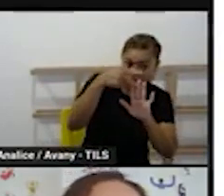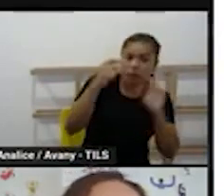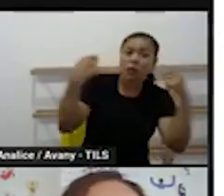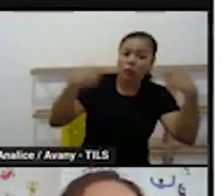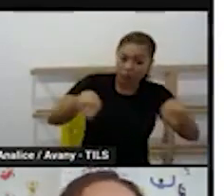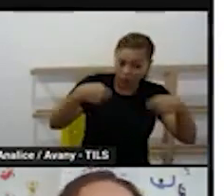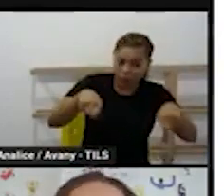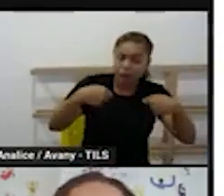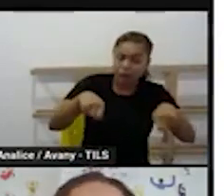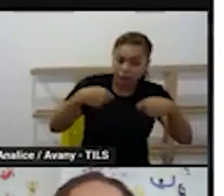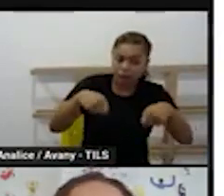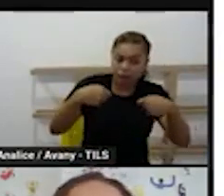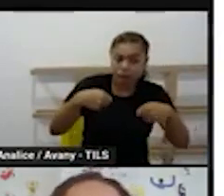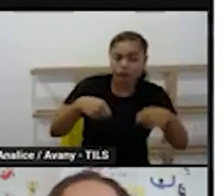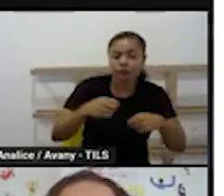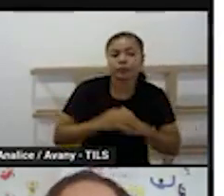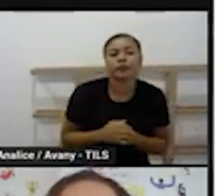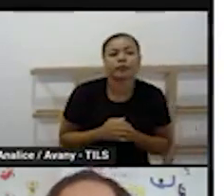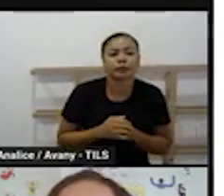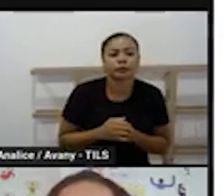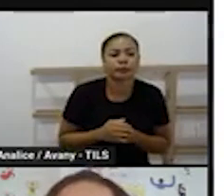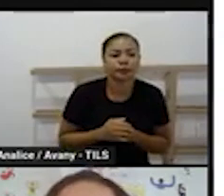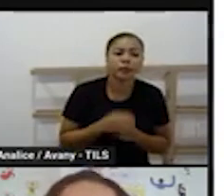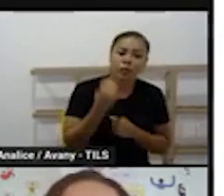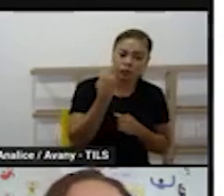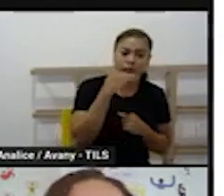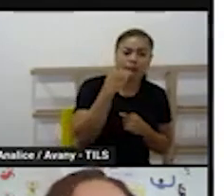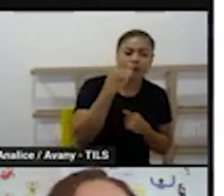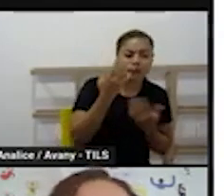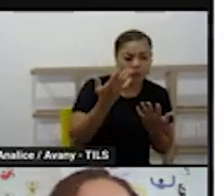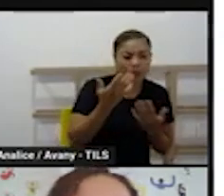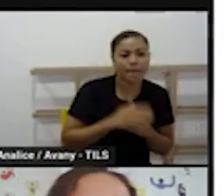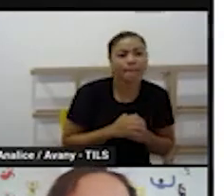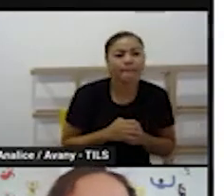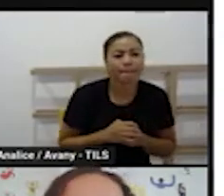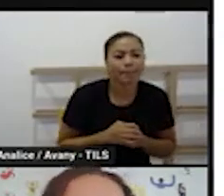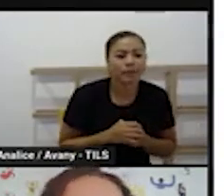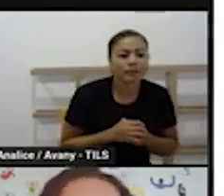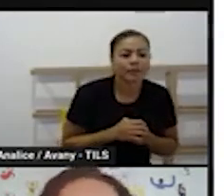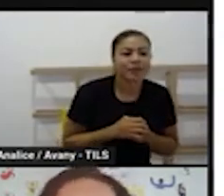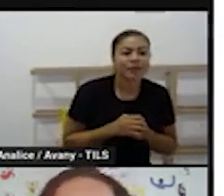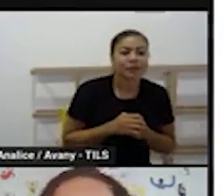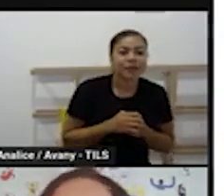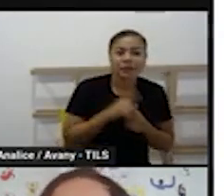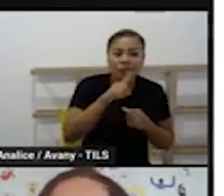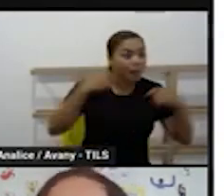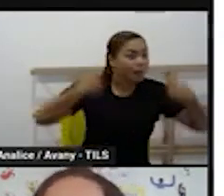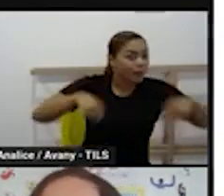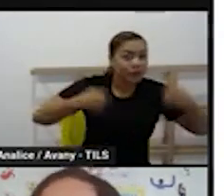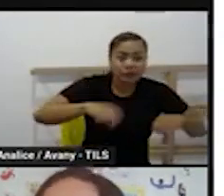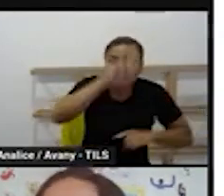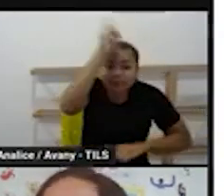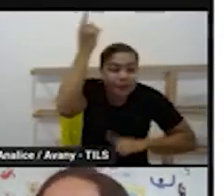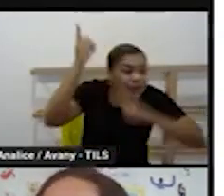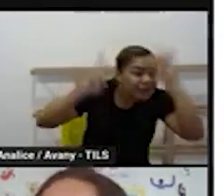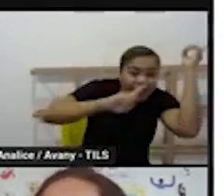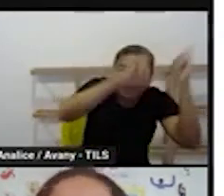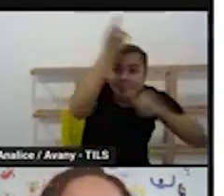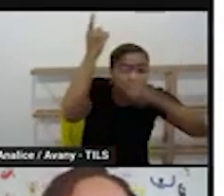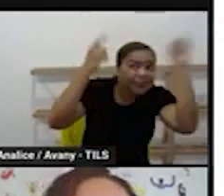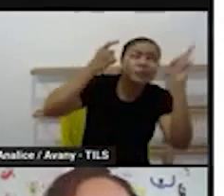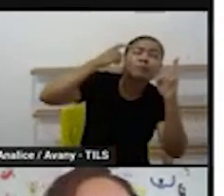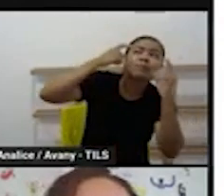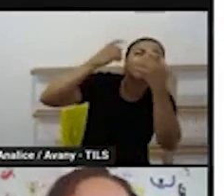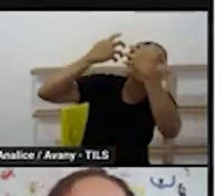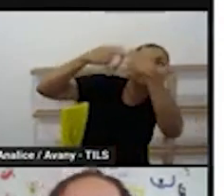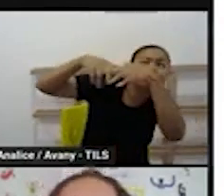nessa primeira experiência aí e aí vocês vão soltar a imaginação e a criatividade de vocês eu sei que vocês são